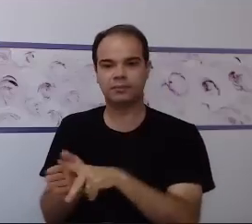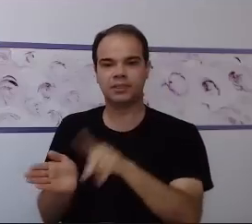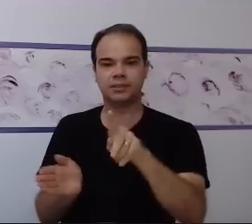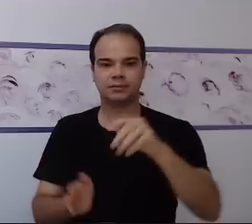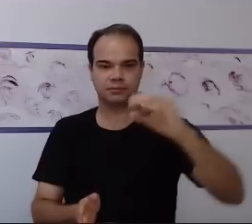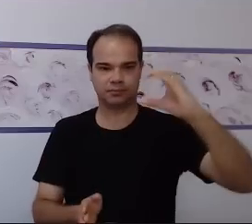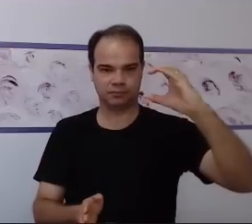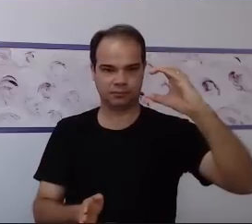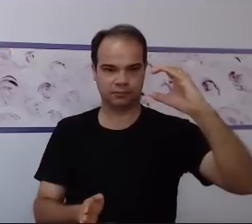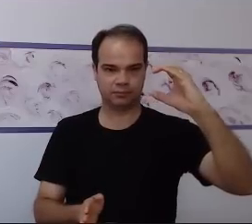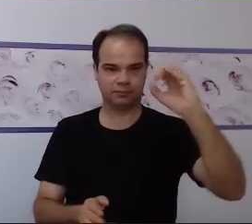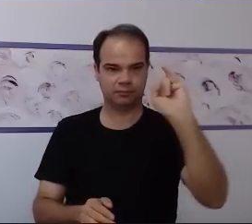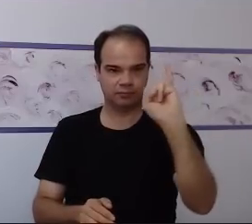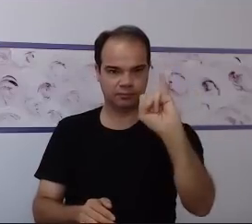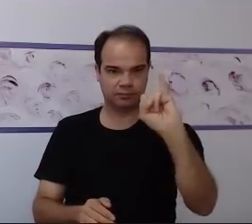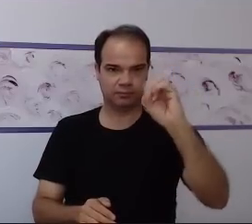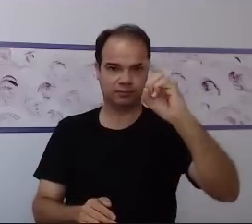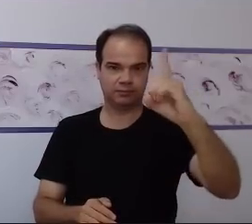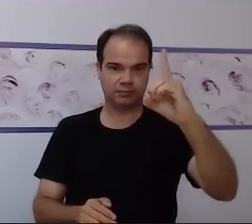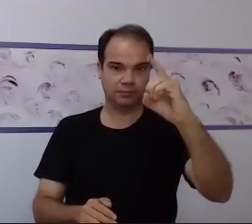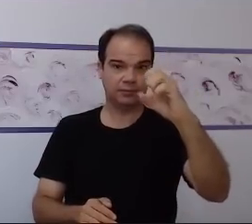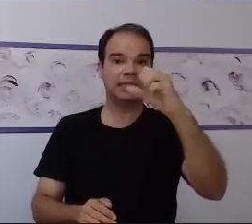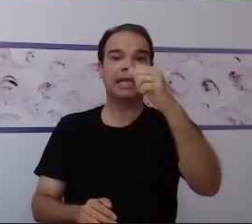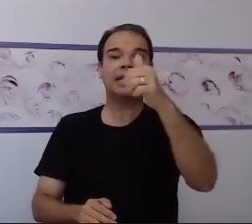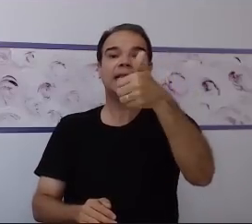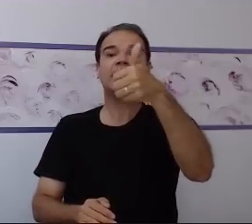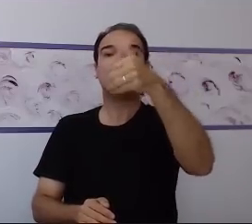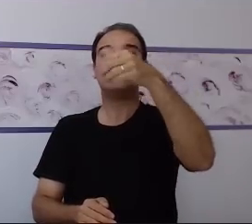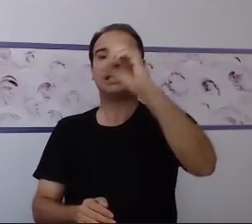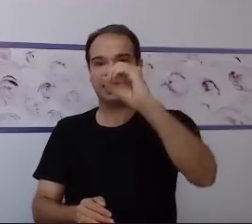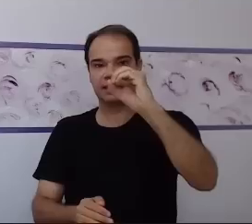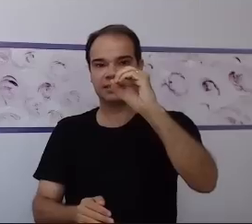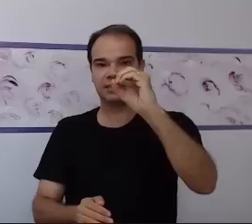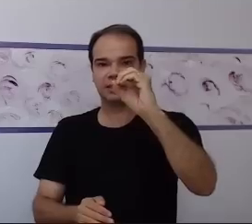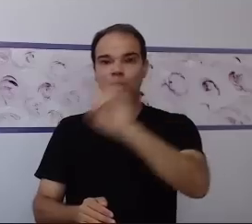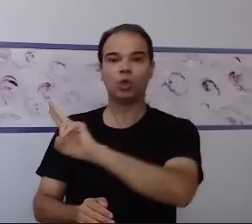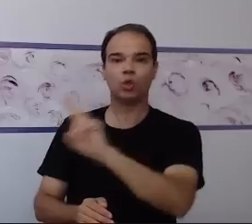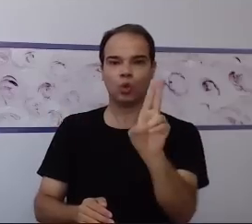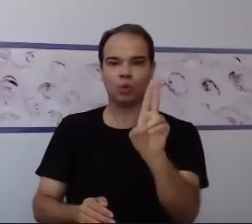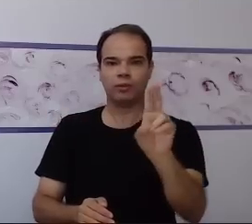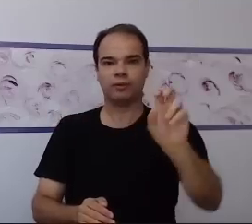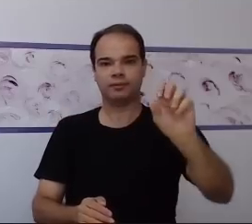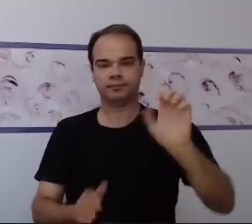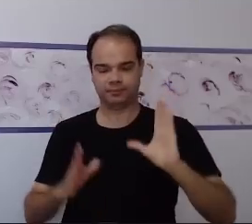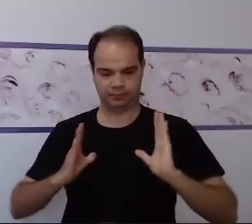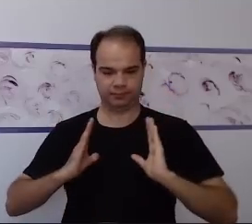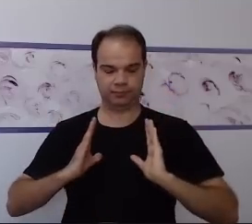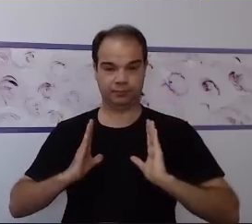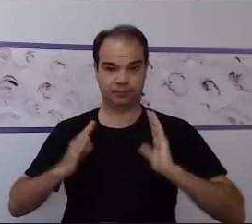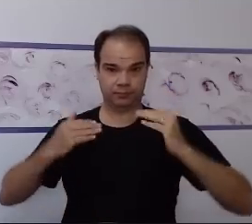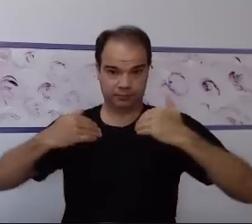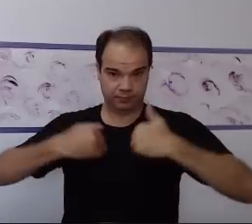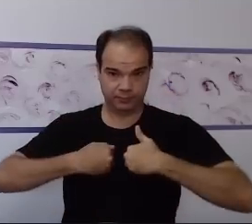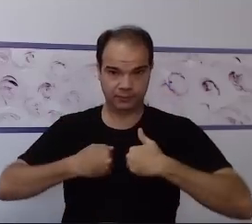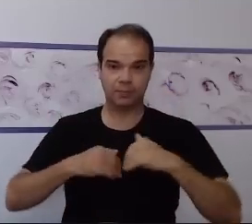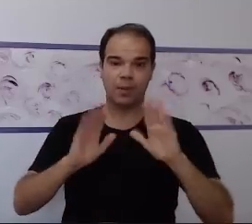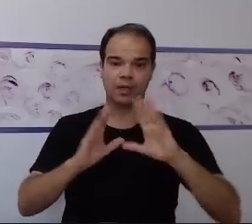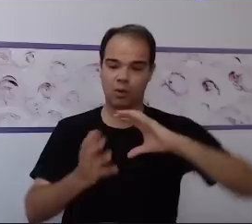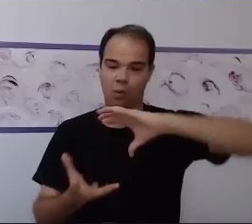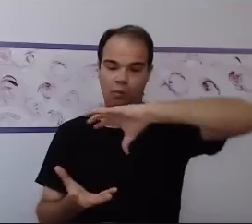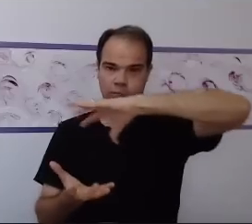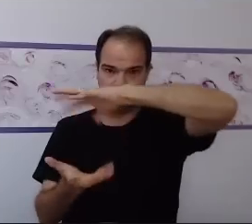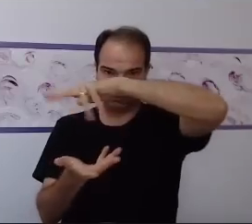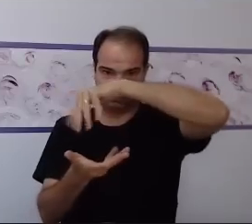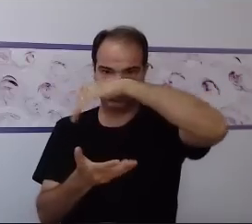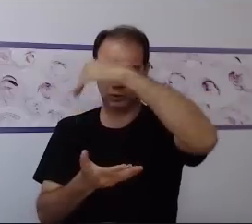traz o autismo enquanto titulação autismo. Mas a nível mundial já se usa e se